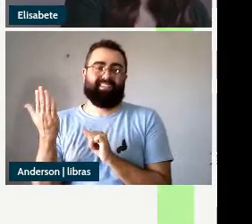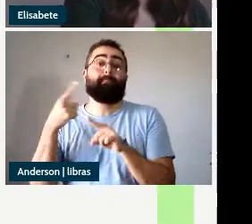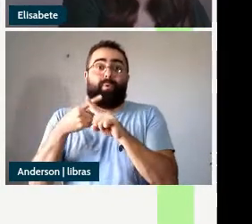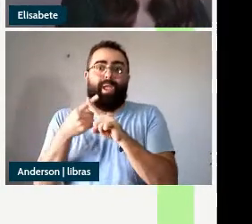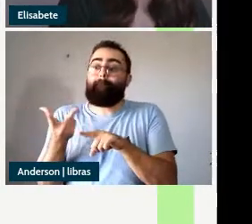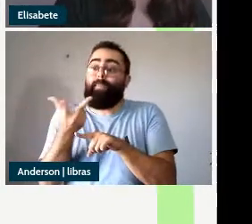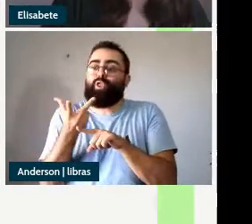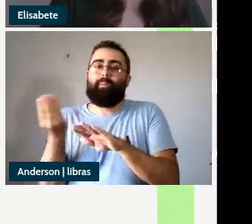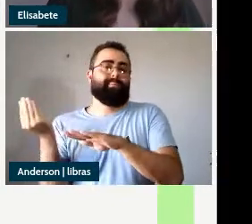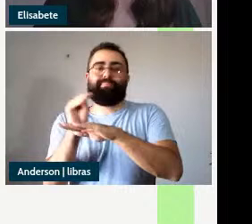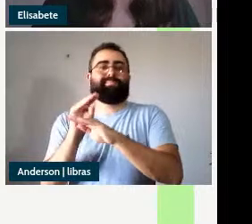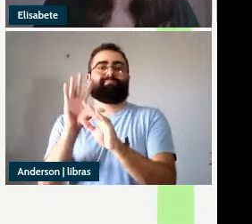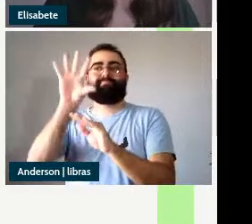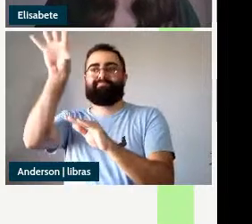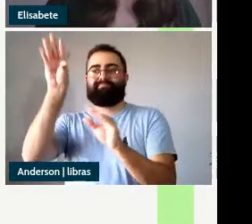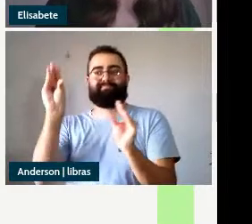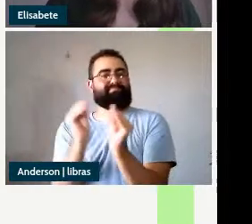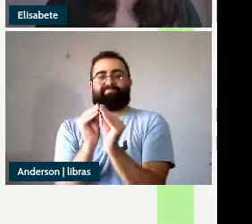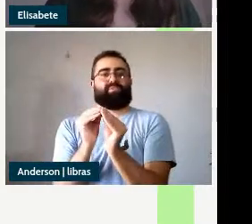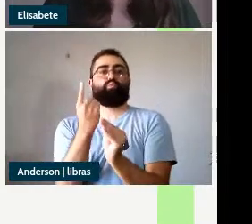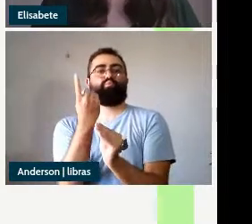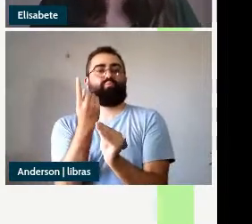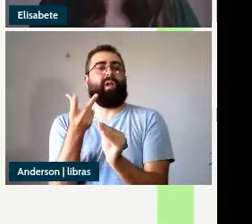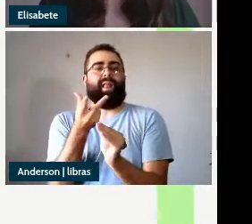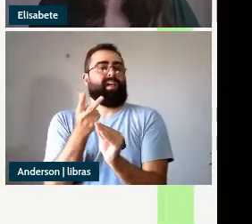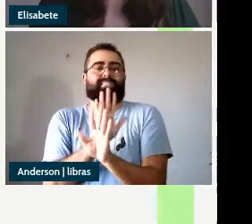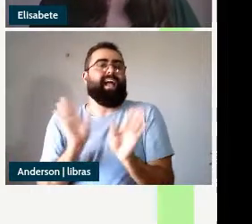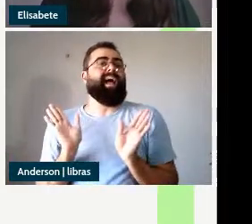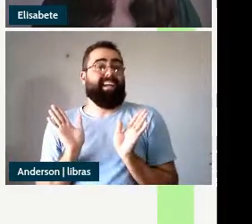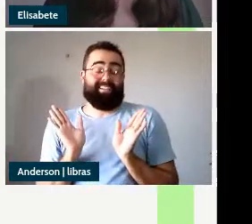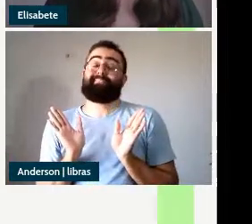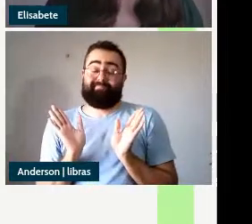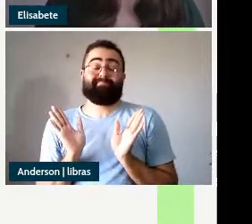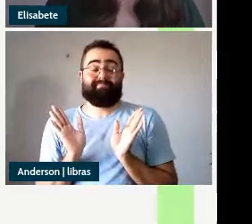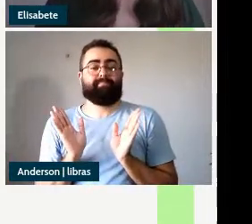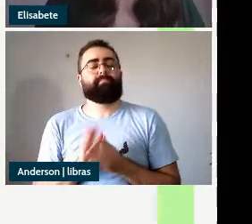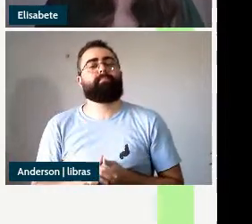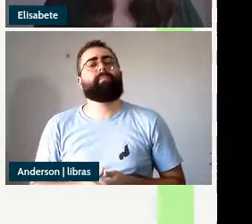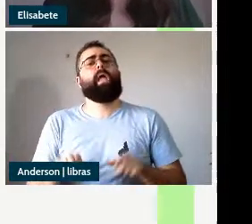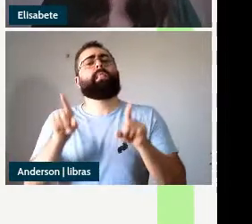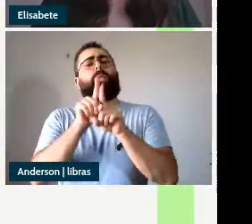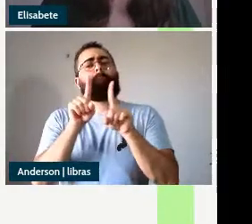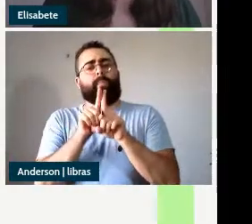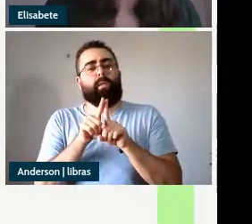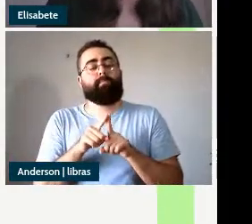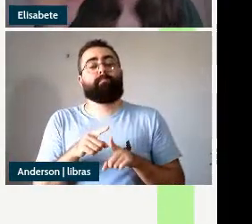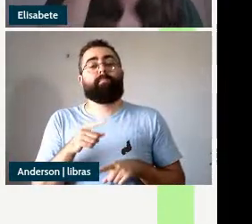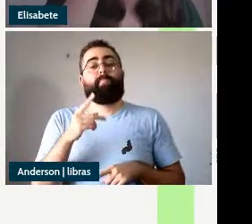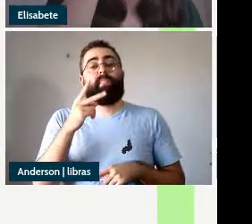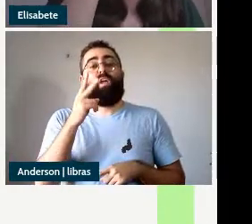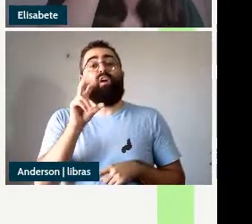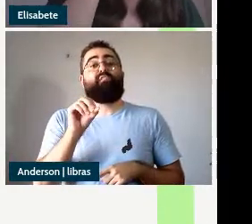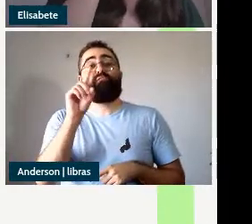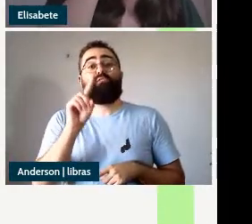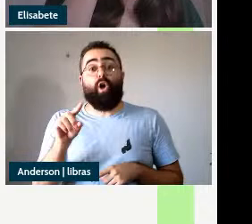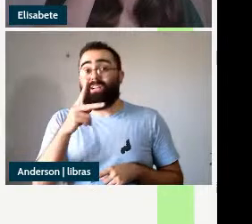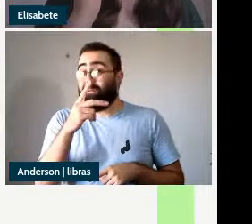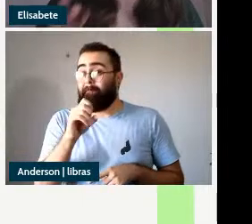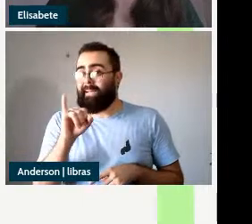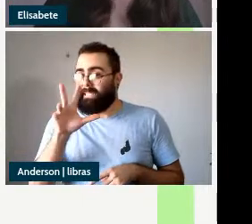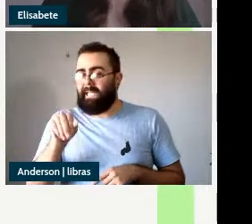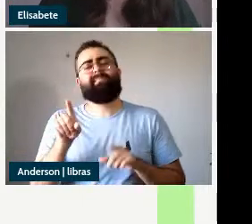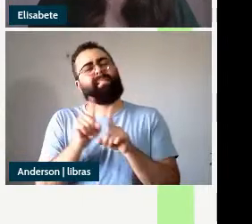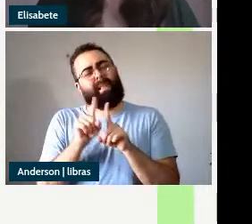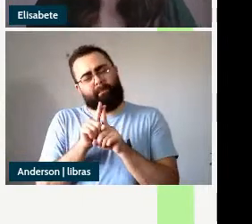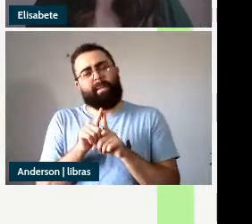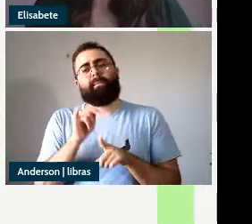a voz passiva é uma outra evidência de que o depictivo não é um subconstituinte do DP e